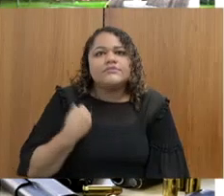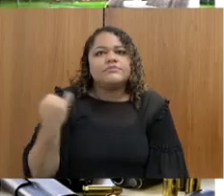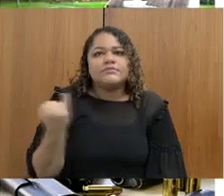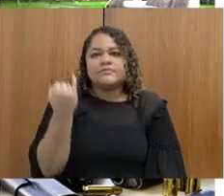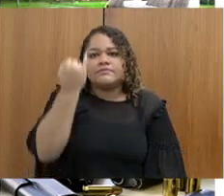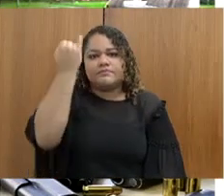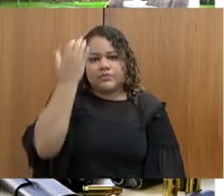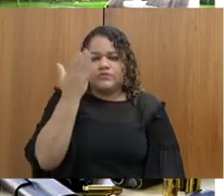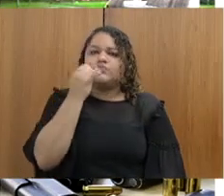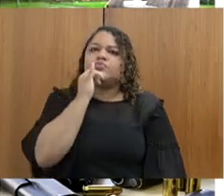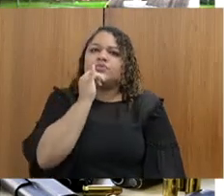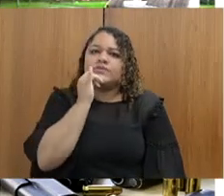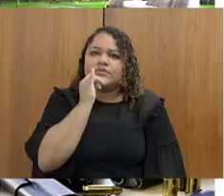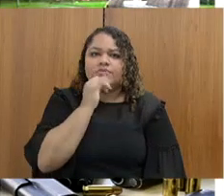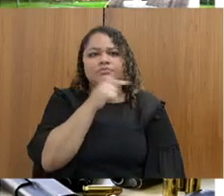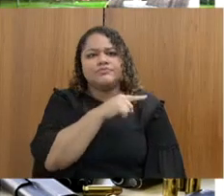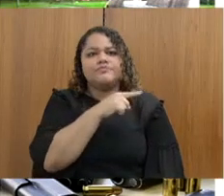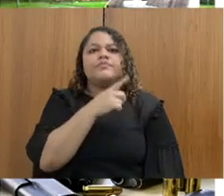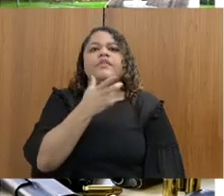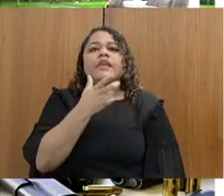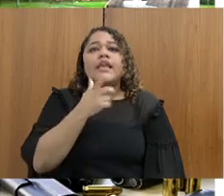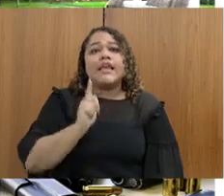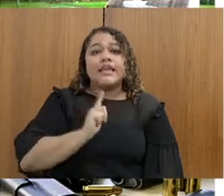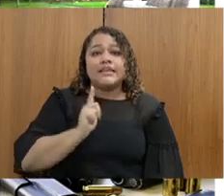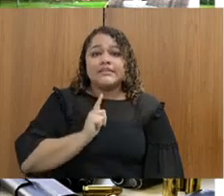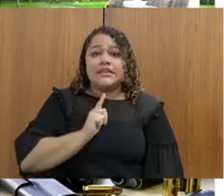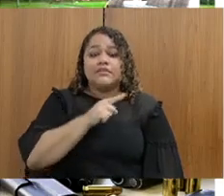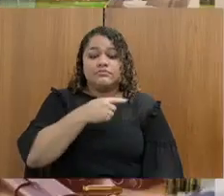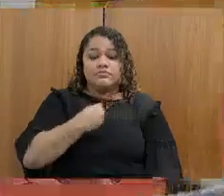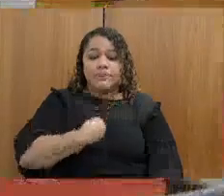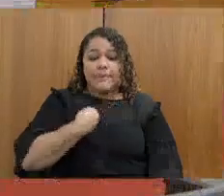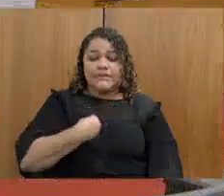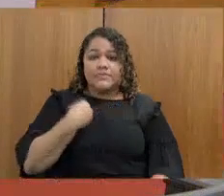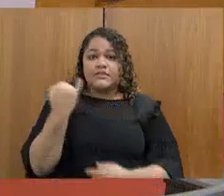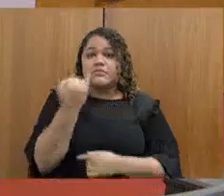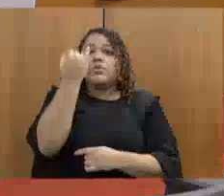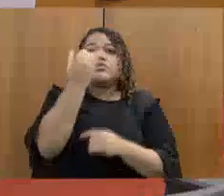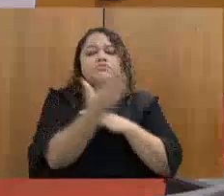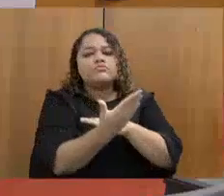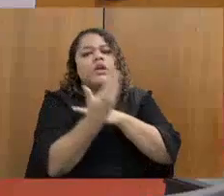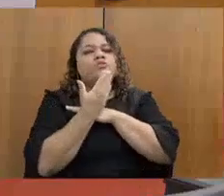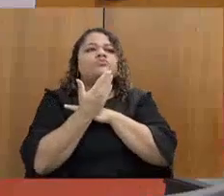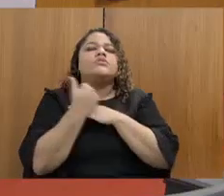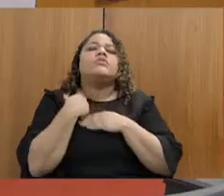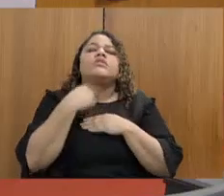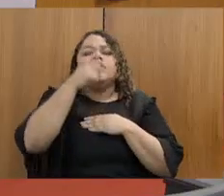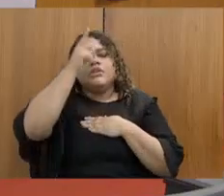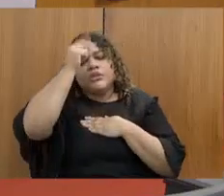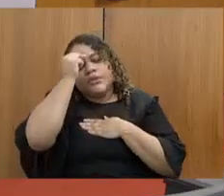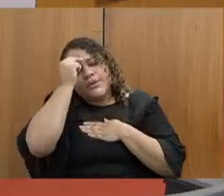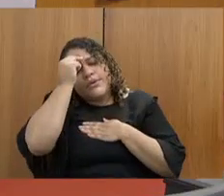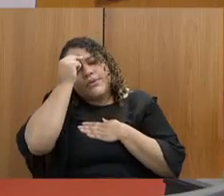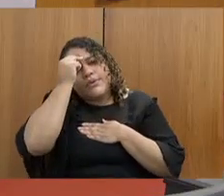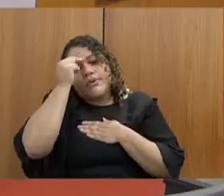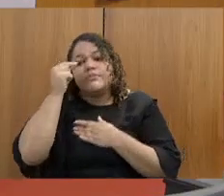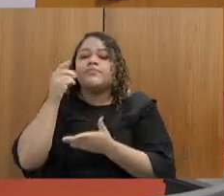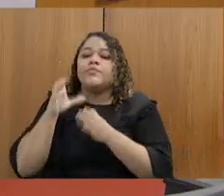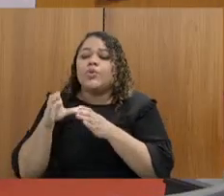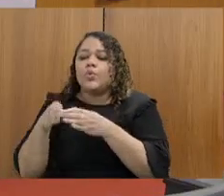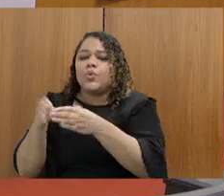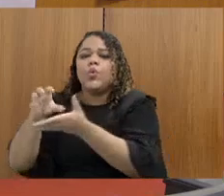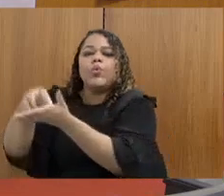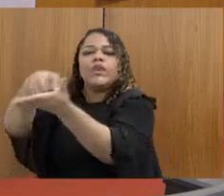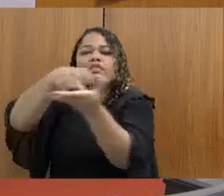deputado. O senhor tem uma participação importante nisso. Isso para nós traz um alívio nas unidades, que muitas vezes é uma parte que é deixada de lado,